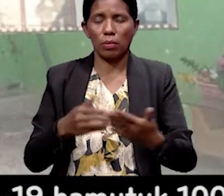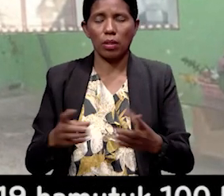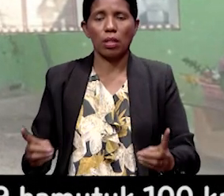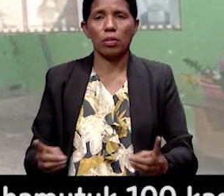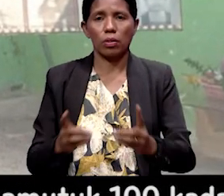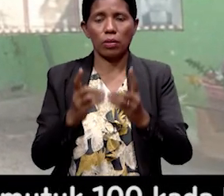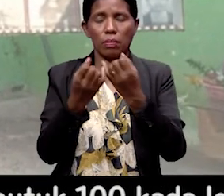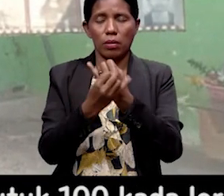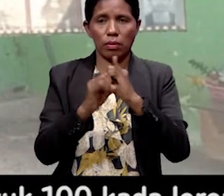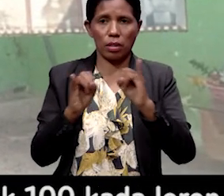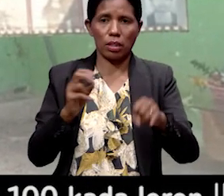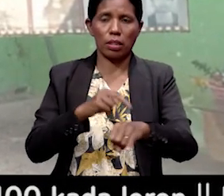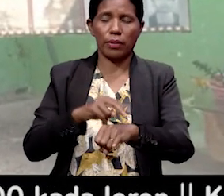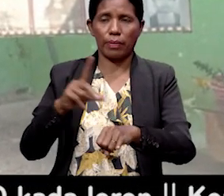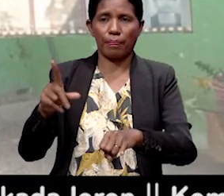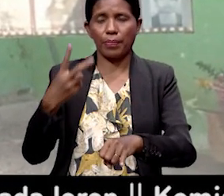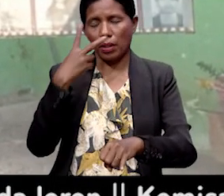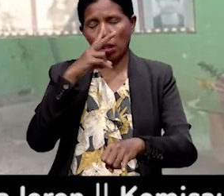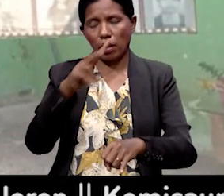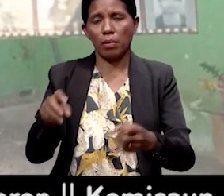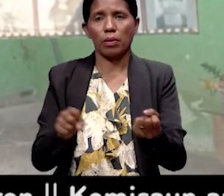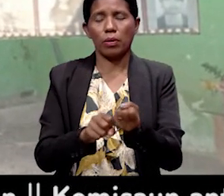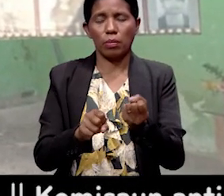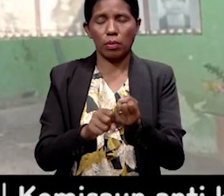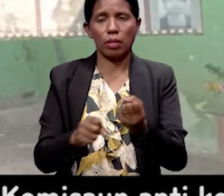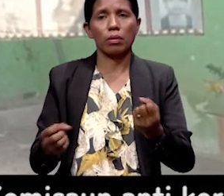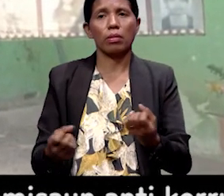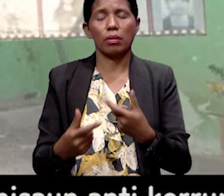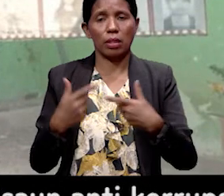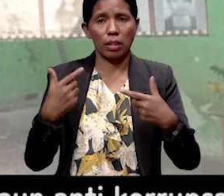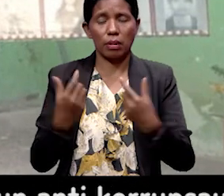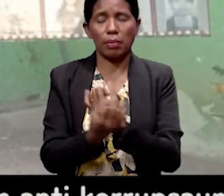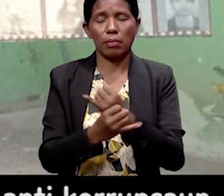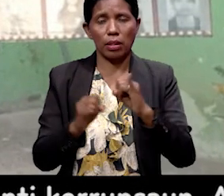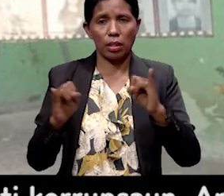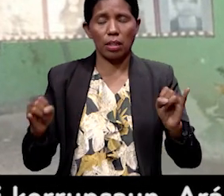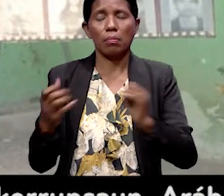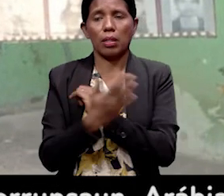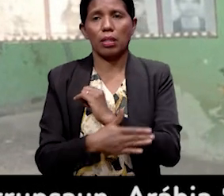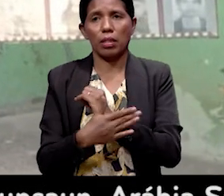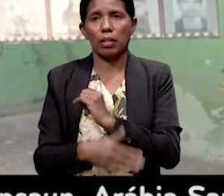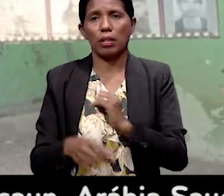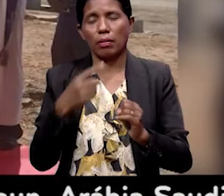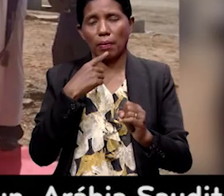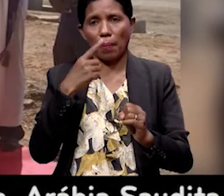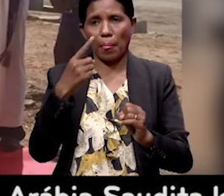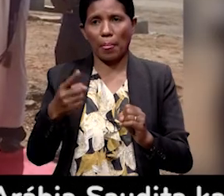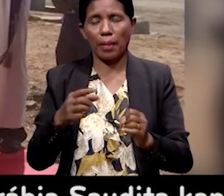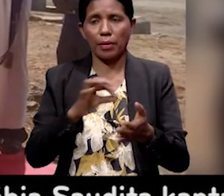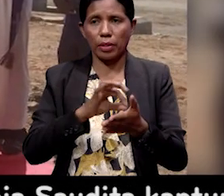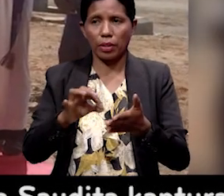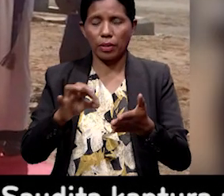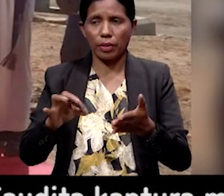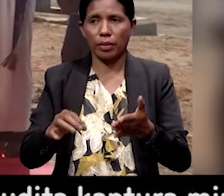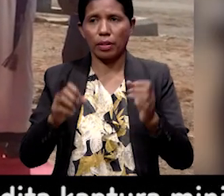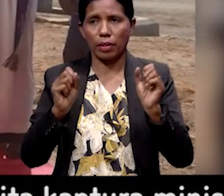independência nacional. Hareba a contribuição da luta da libertação pátria, comissão homenagem, supervisão, resiste o recurso,